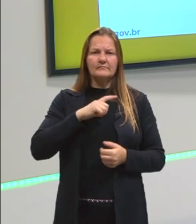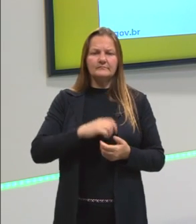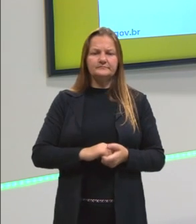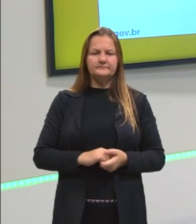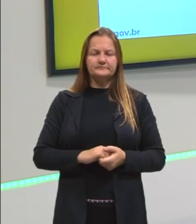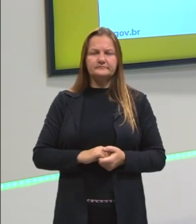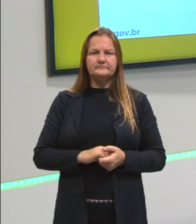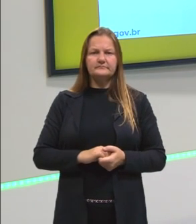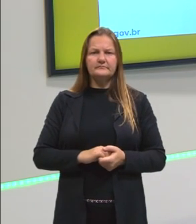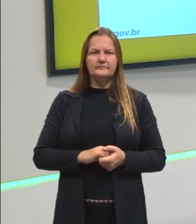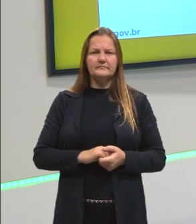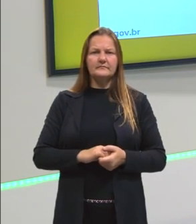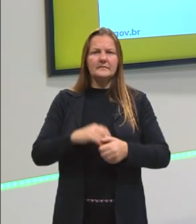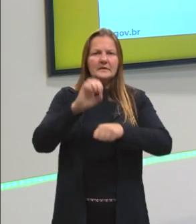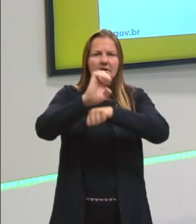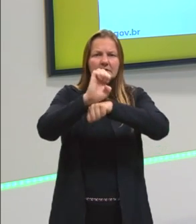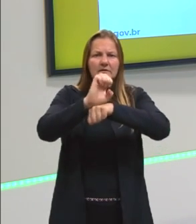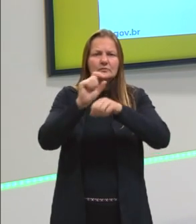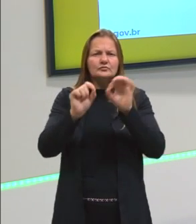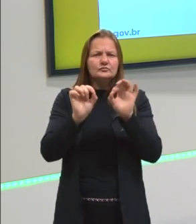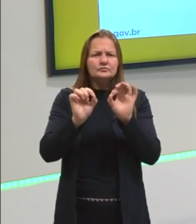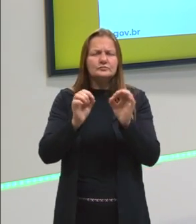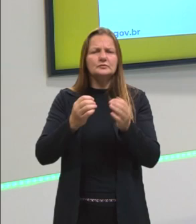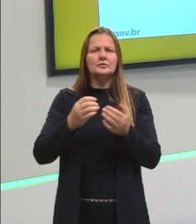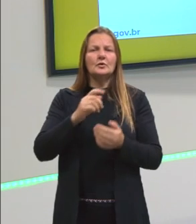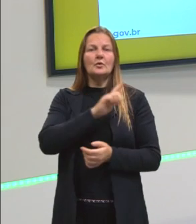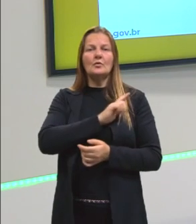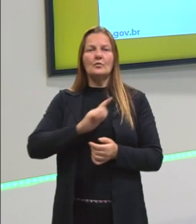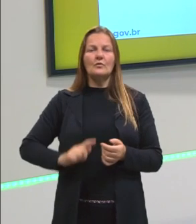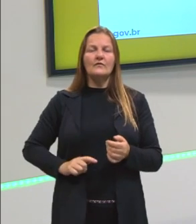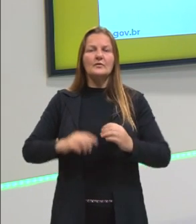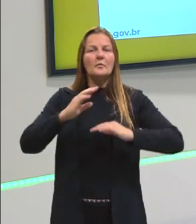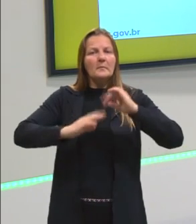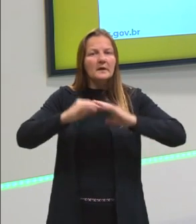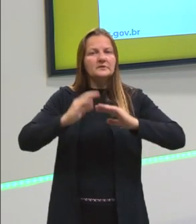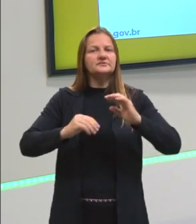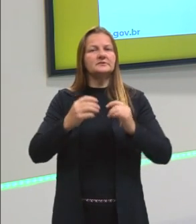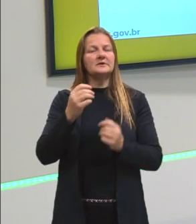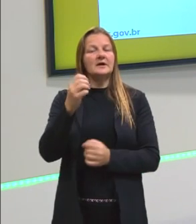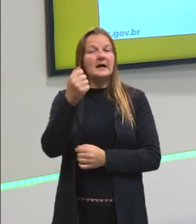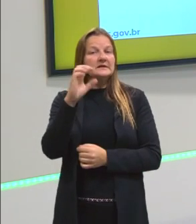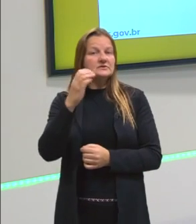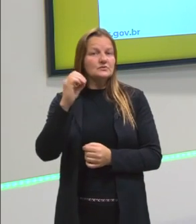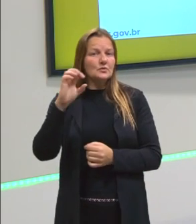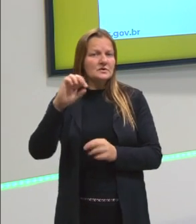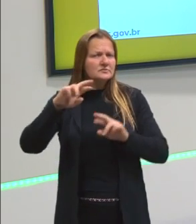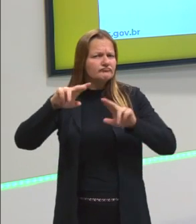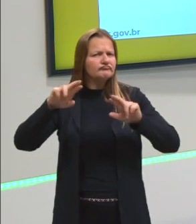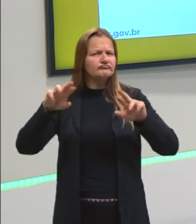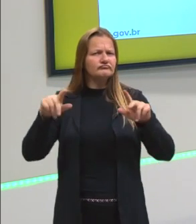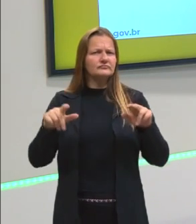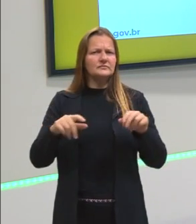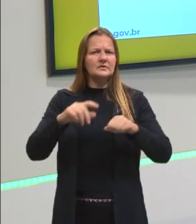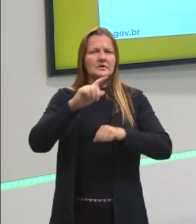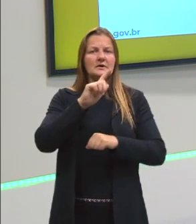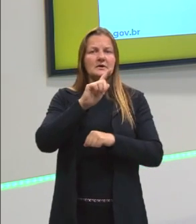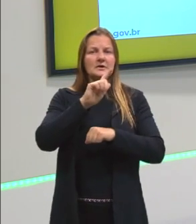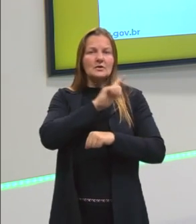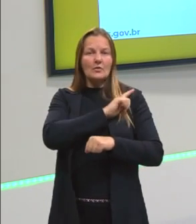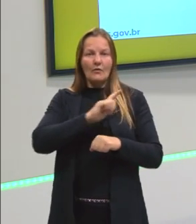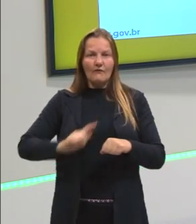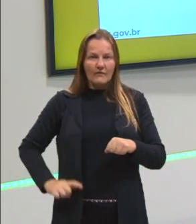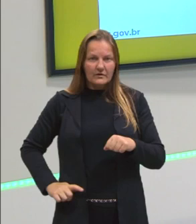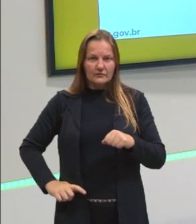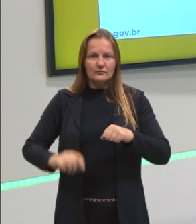são meios para que o governo coloque em prática as suas ações. Então governo e Estado são coisas diferentes.